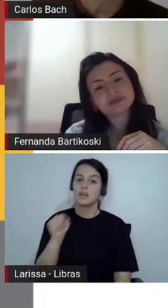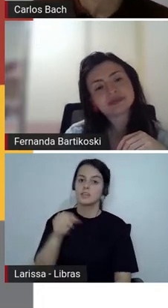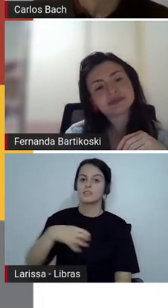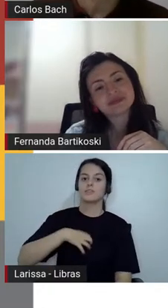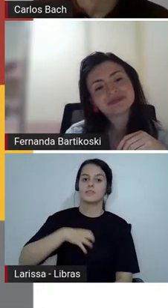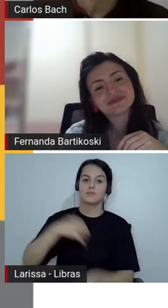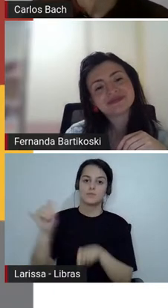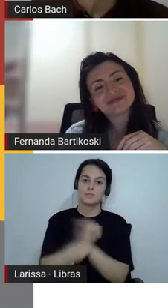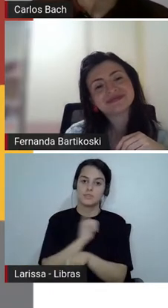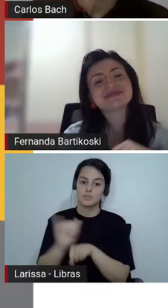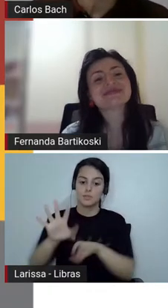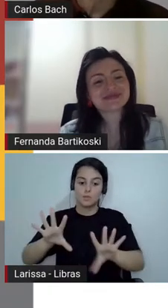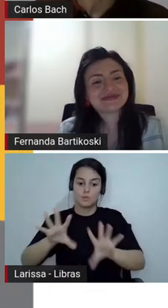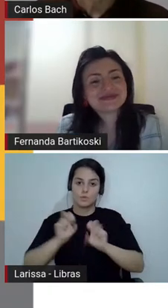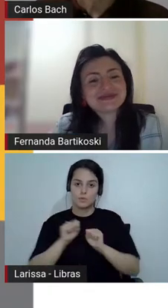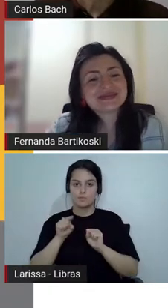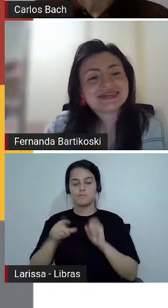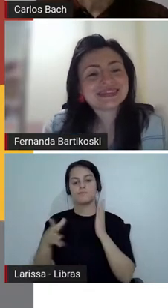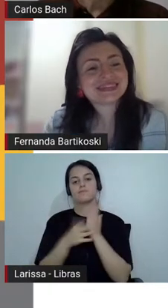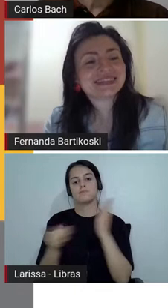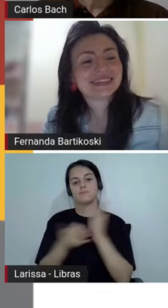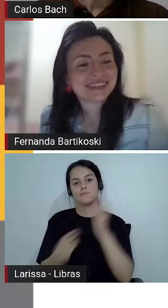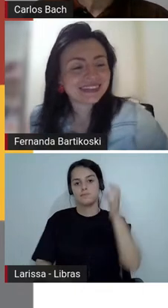acelerar, A Fernanda não vai dar tempo, né?